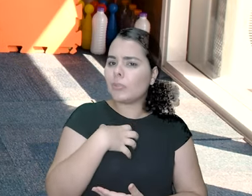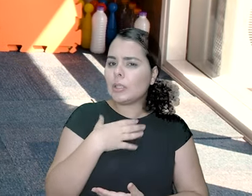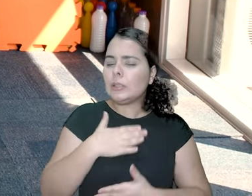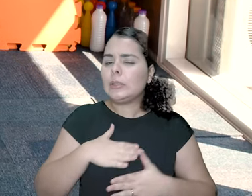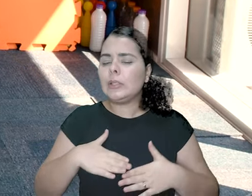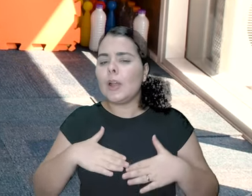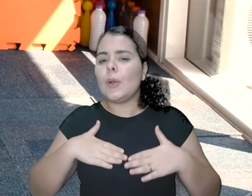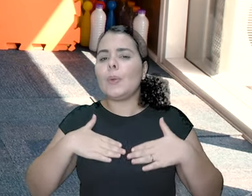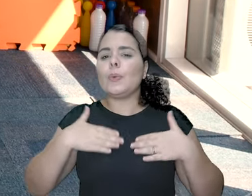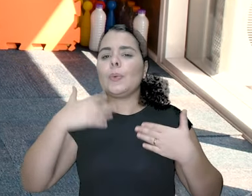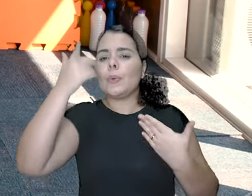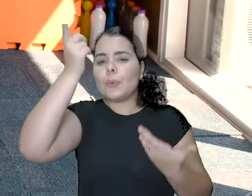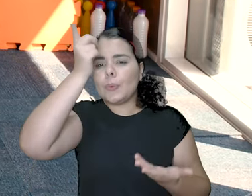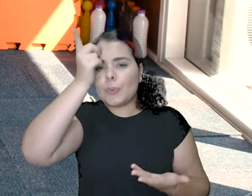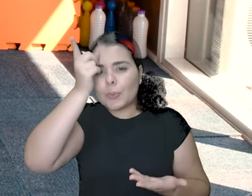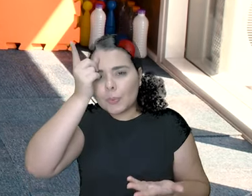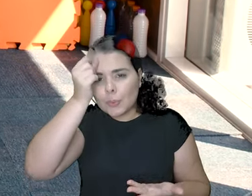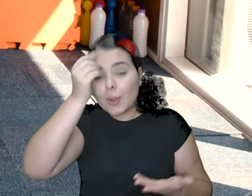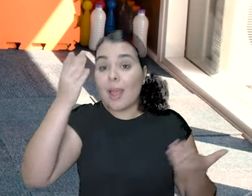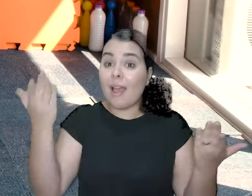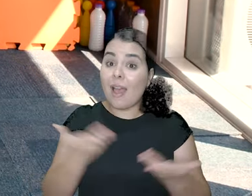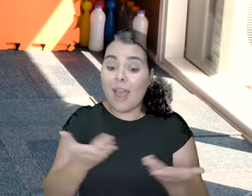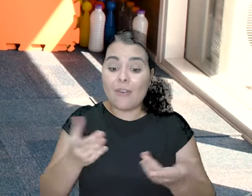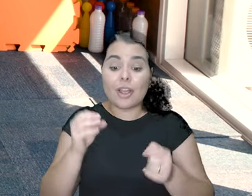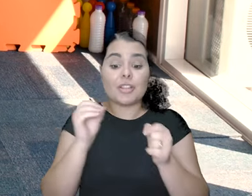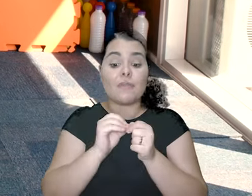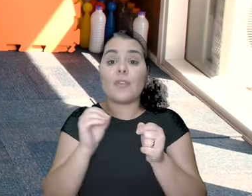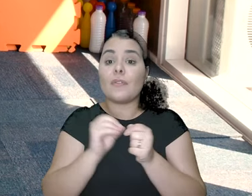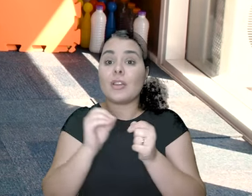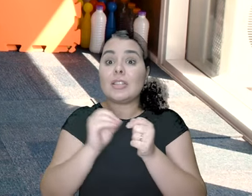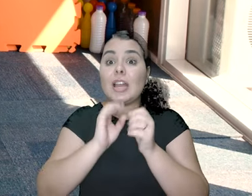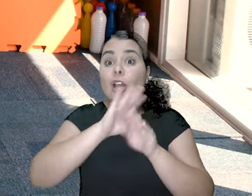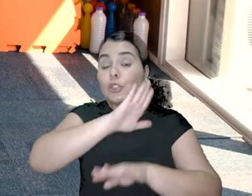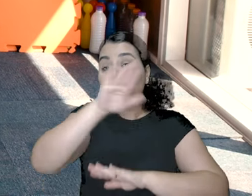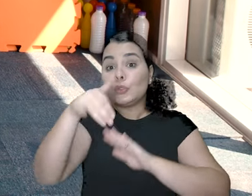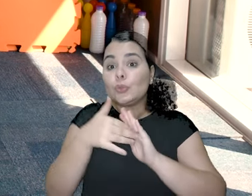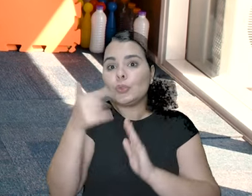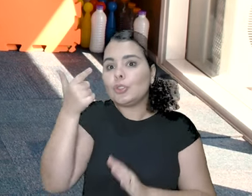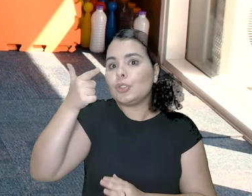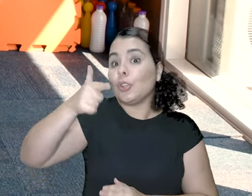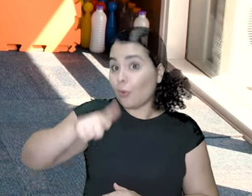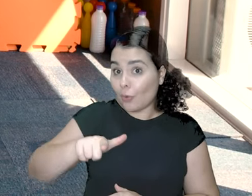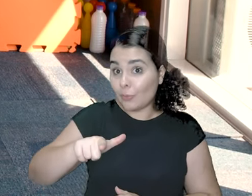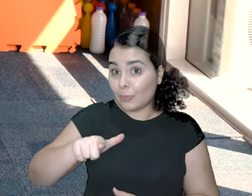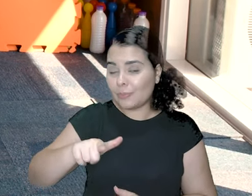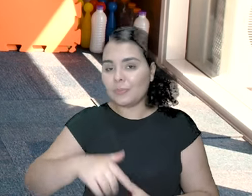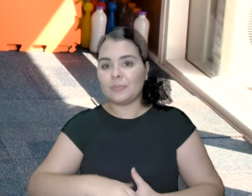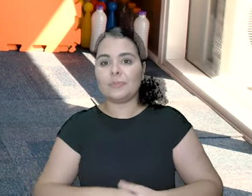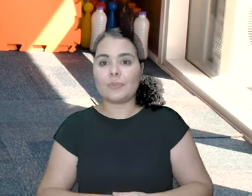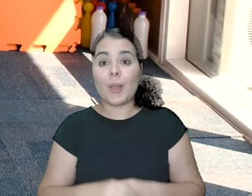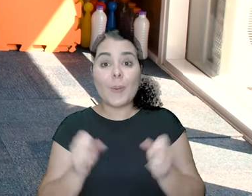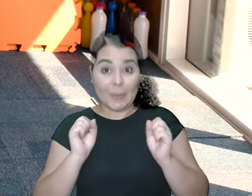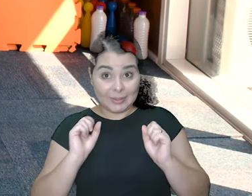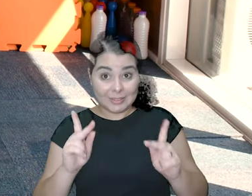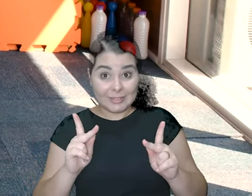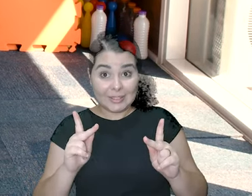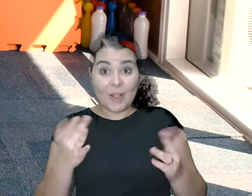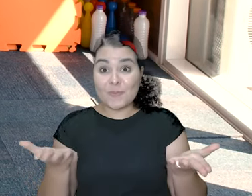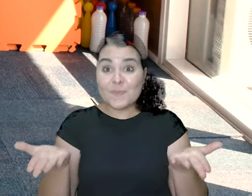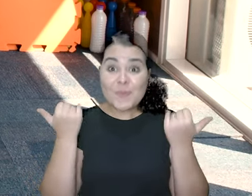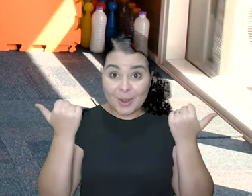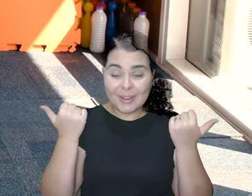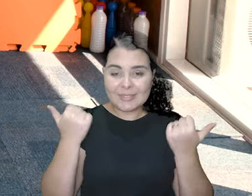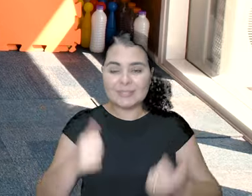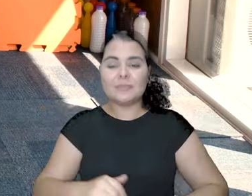Recupera um pouquinho. Porque agora a gente vai repetir. A gente vai fazer esses dois bloquinhos de novo.